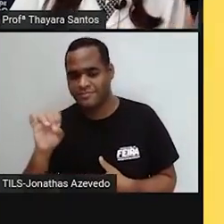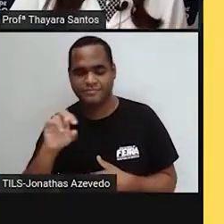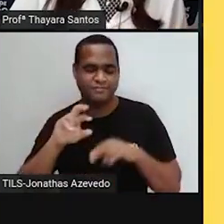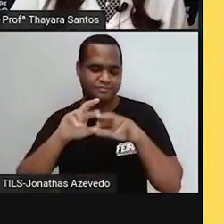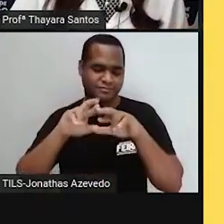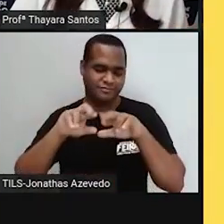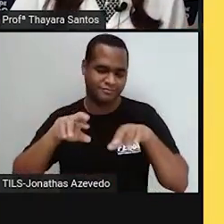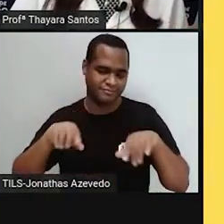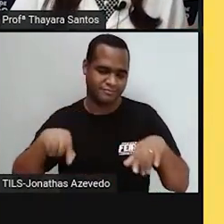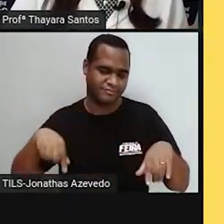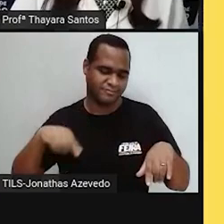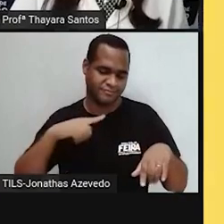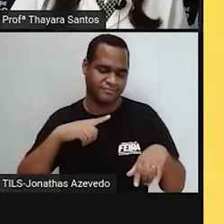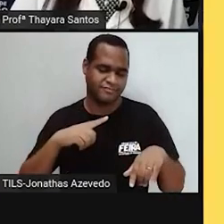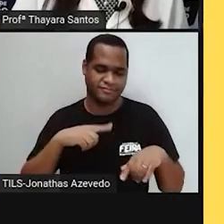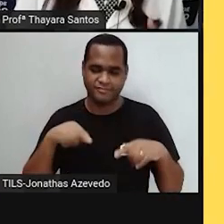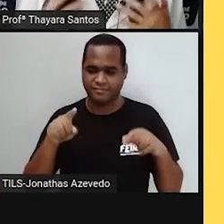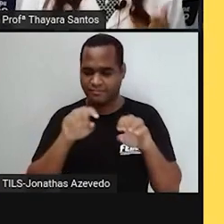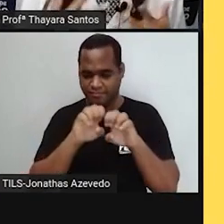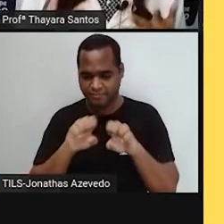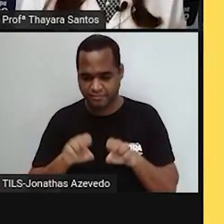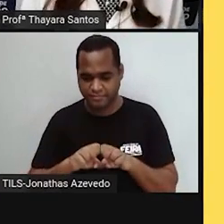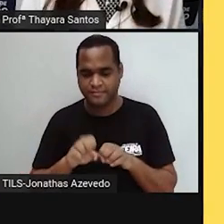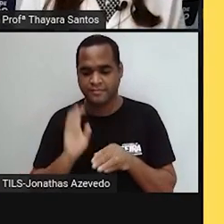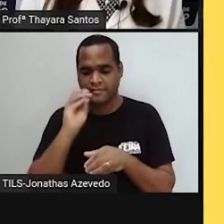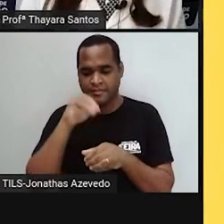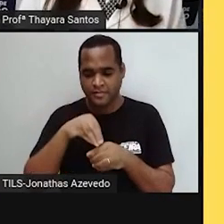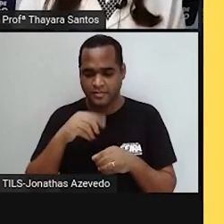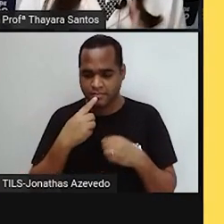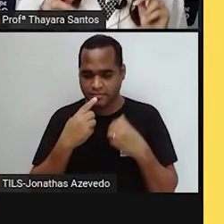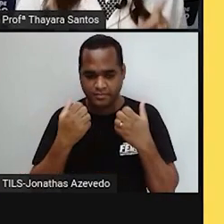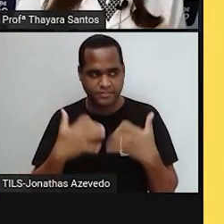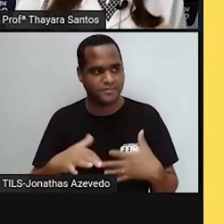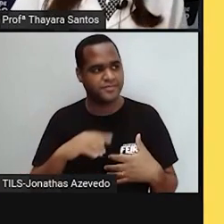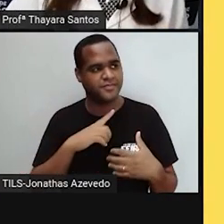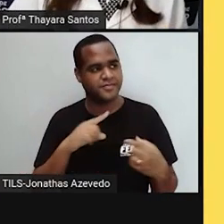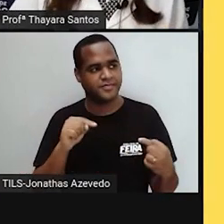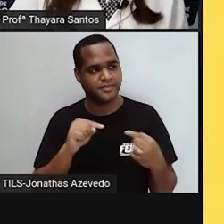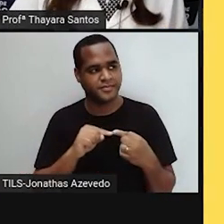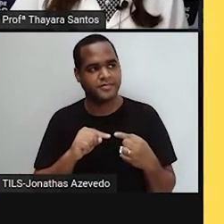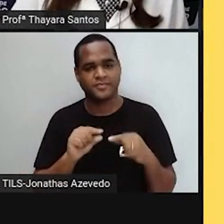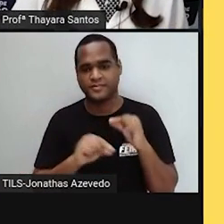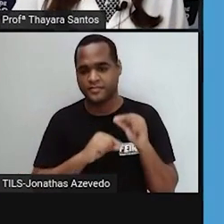Então, tem muitas estruturas aqui e a gente vai ver a função de cada uma delas agora.